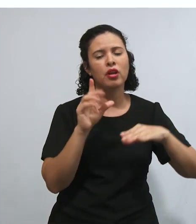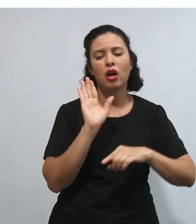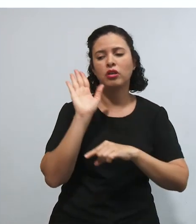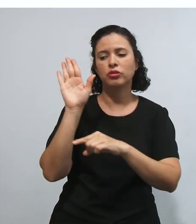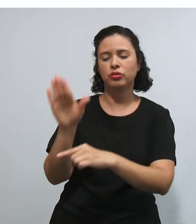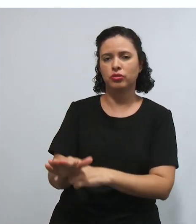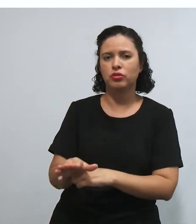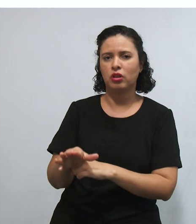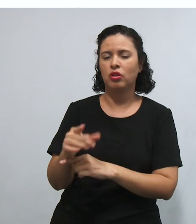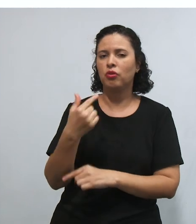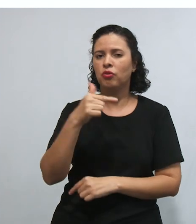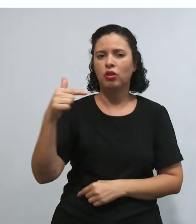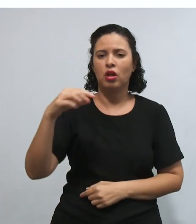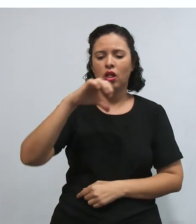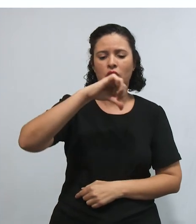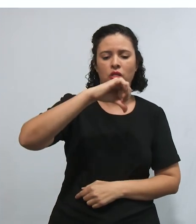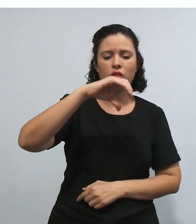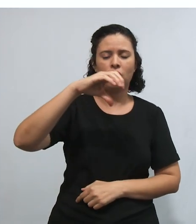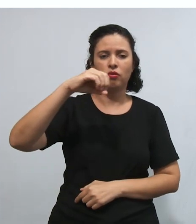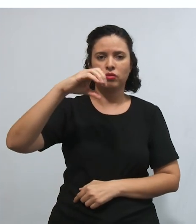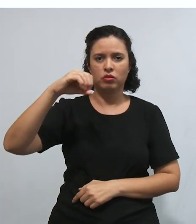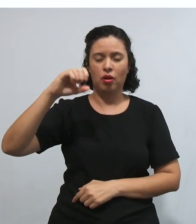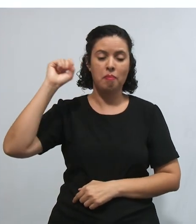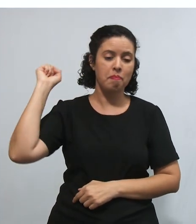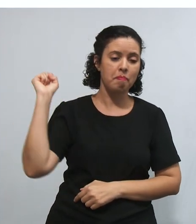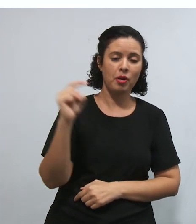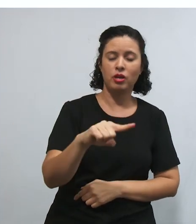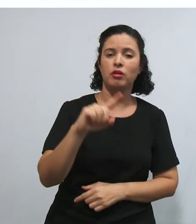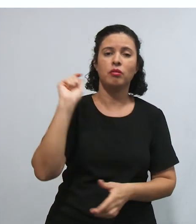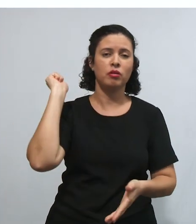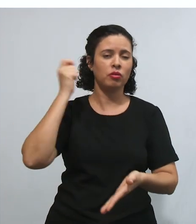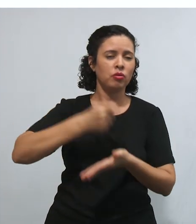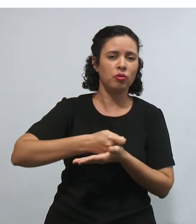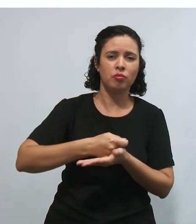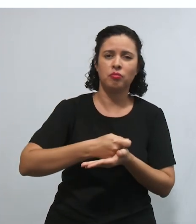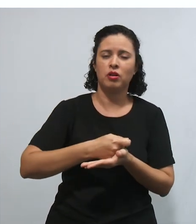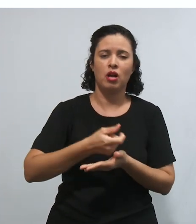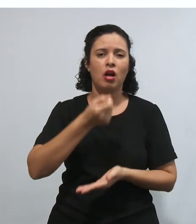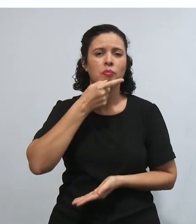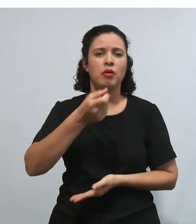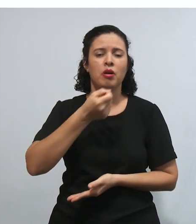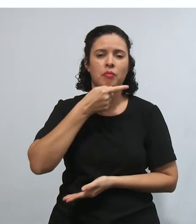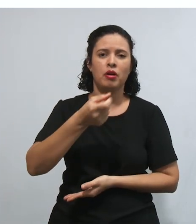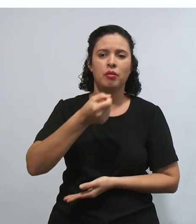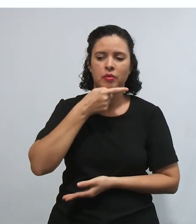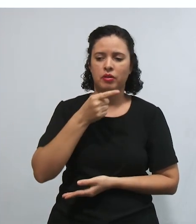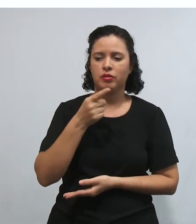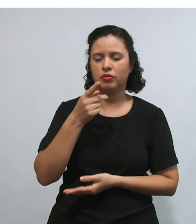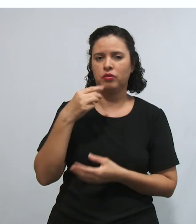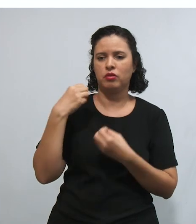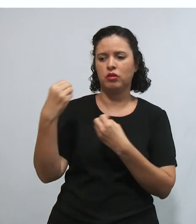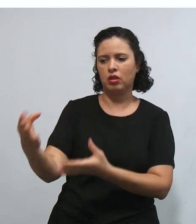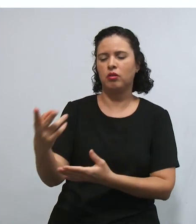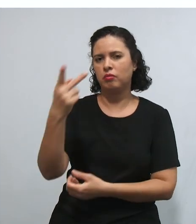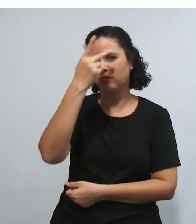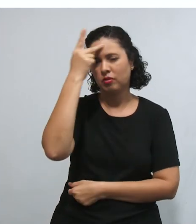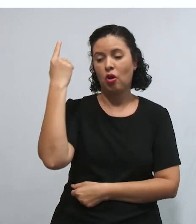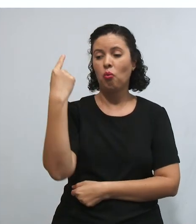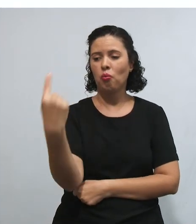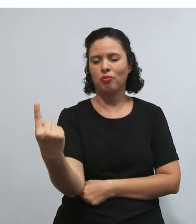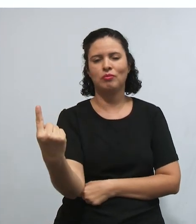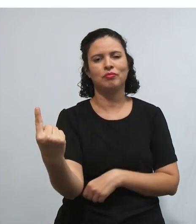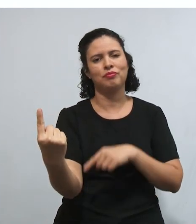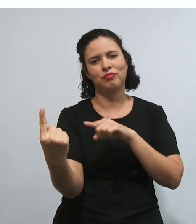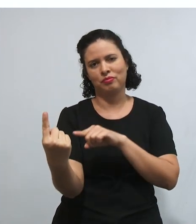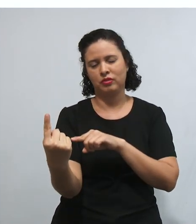900 mil dólares para comprar 3 doses desse remédio para determinado cidadão. O ele alega?